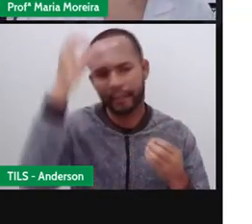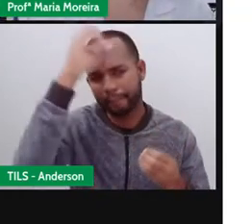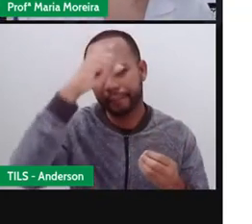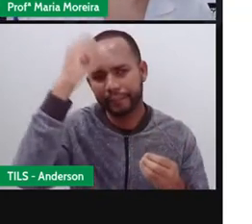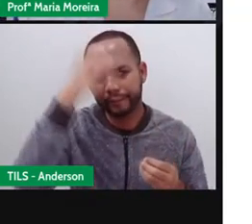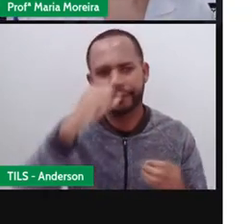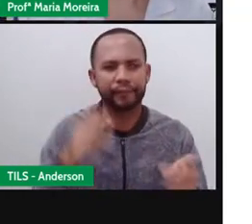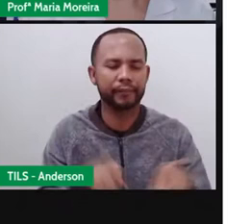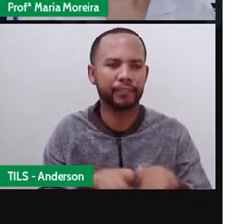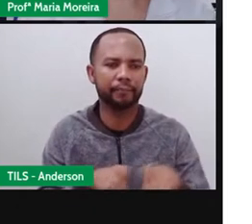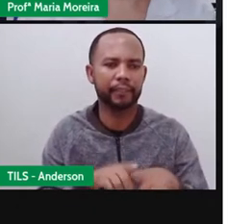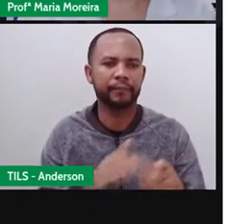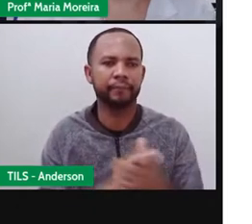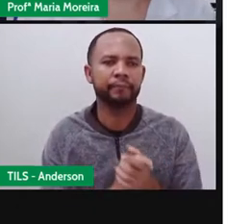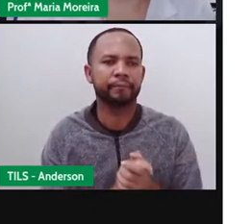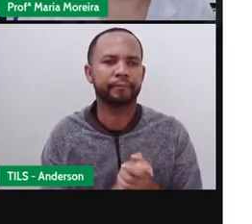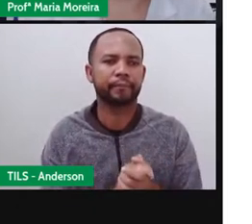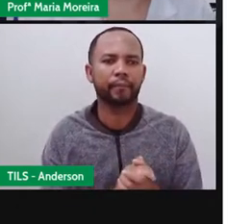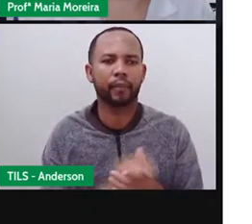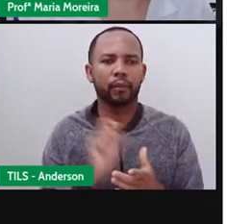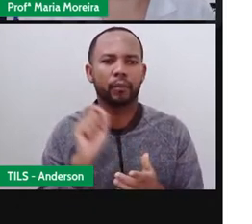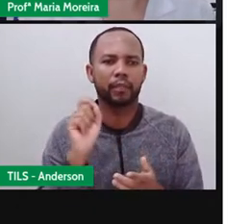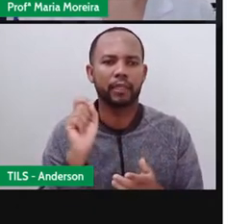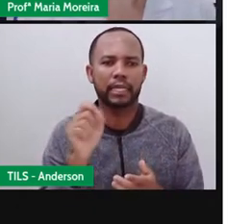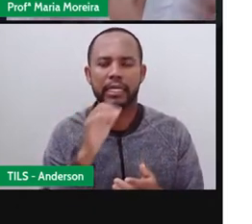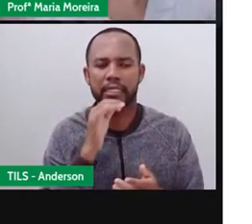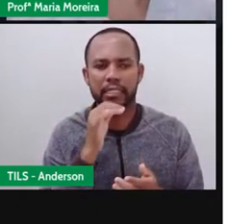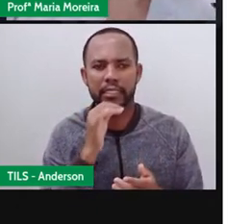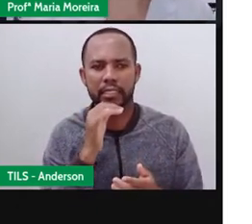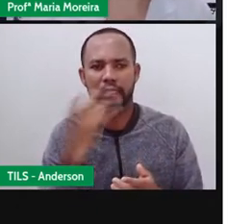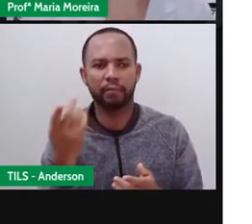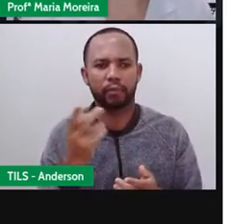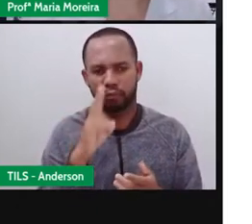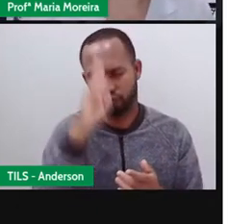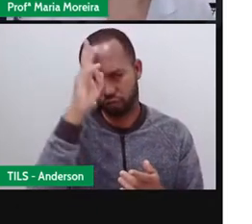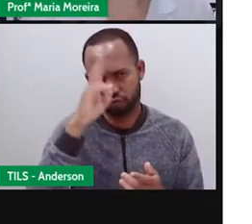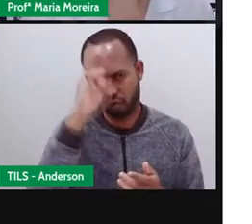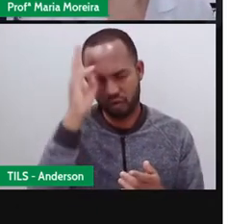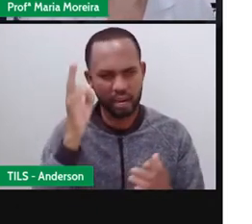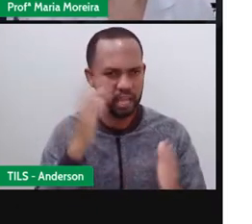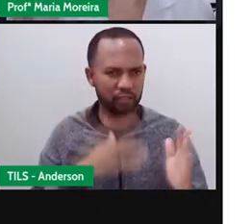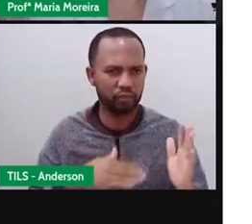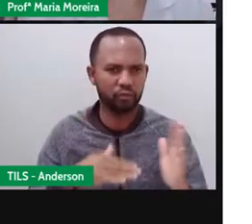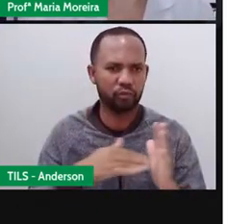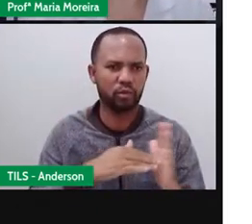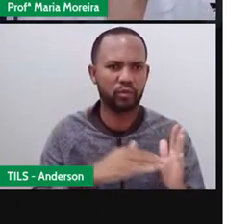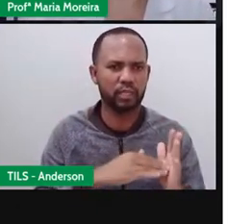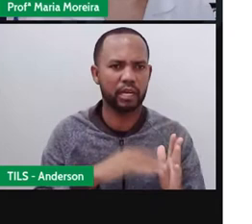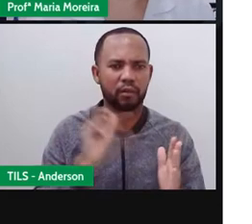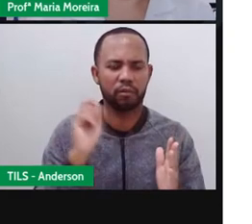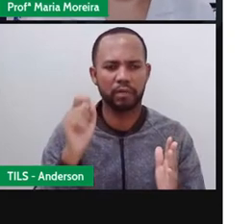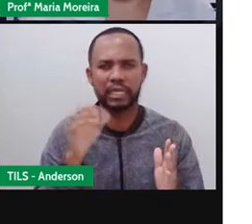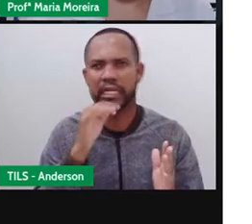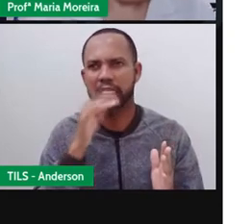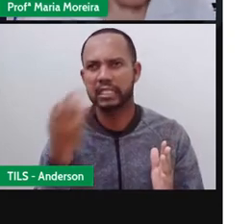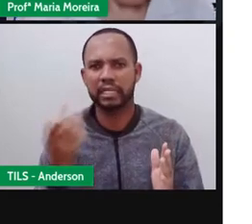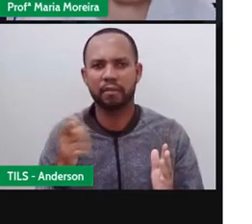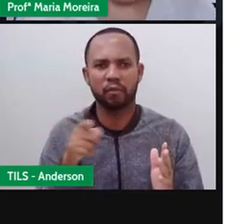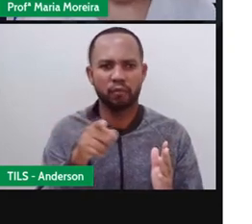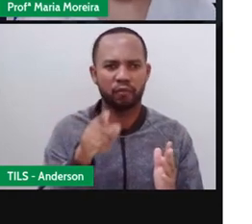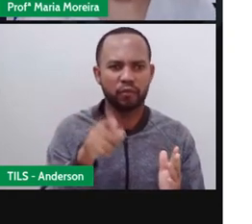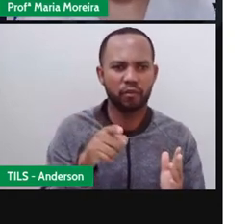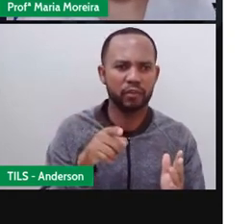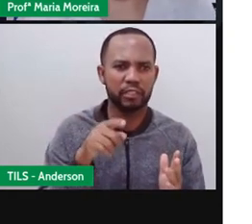outro pontinho ali, isso não vai comprometer a história de modo geral. Seria como se eu fosse contar, por exemplo, né?